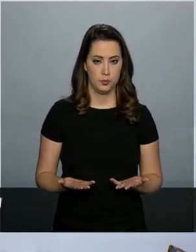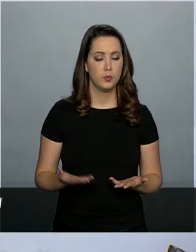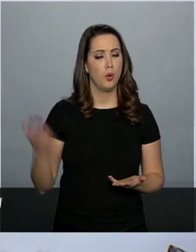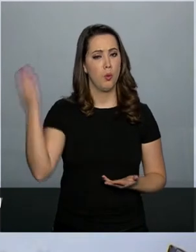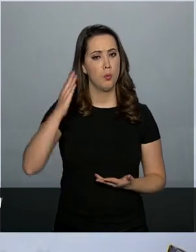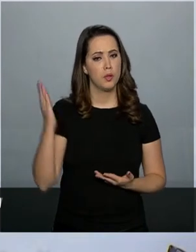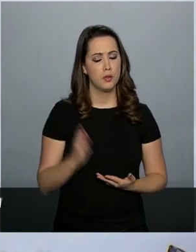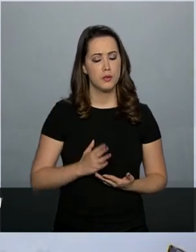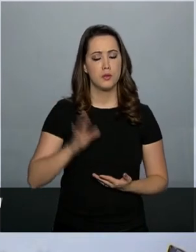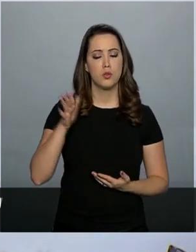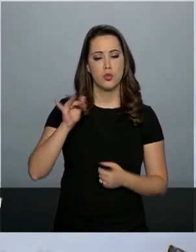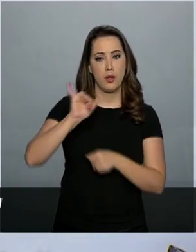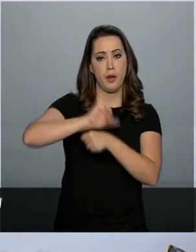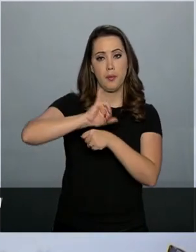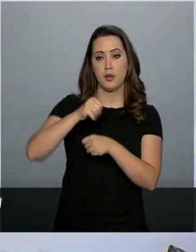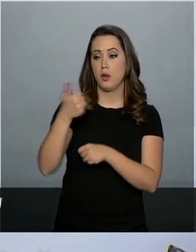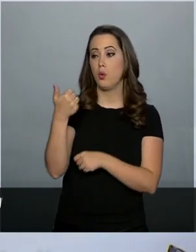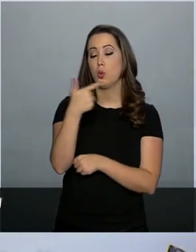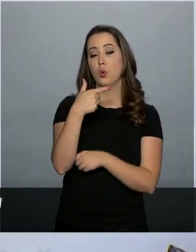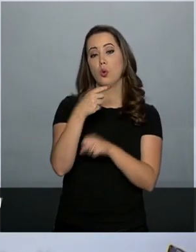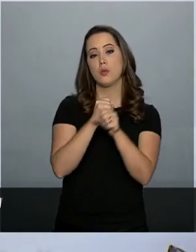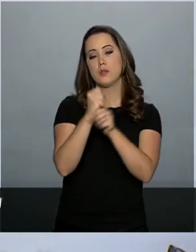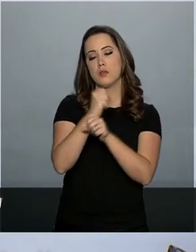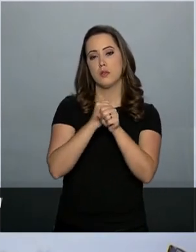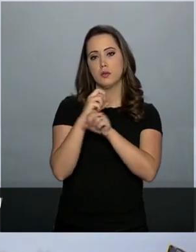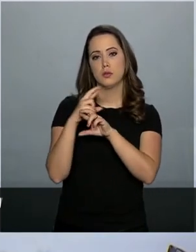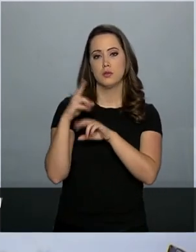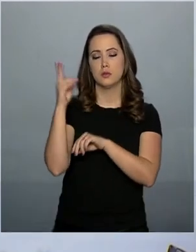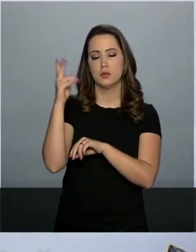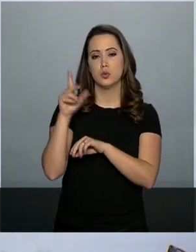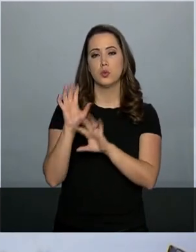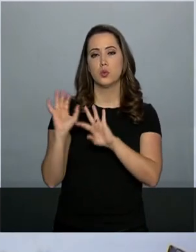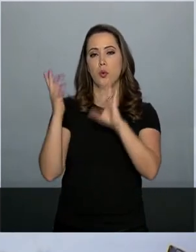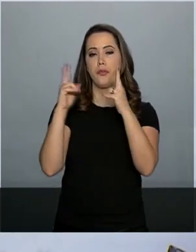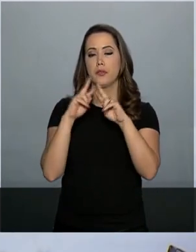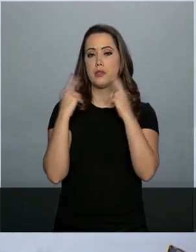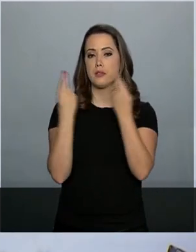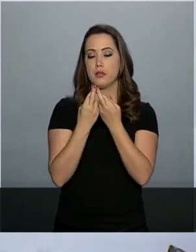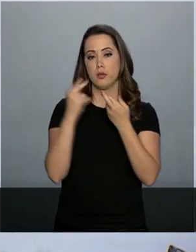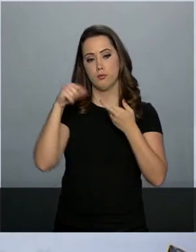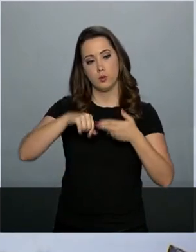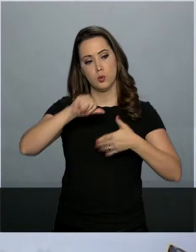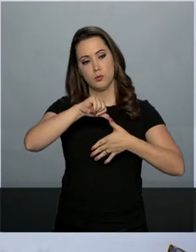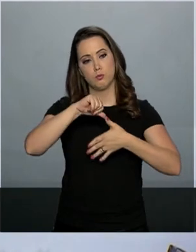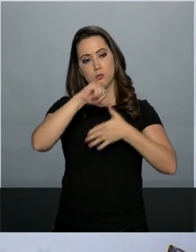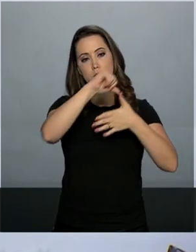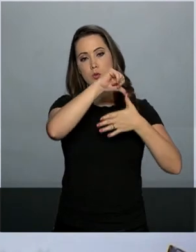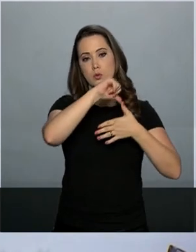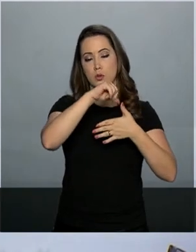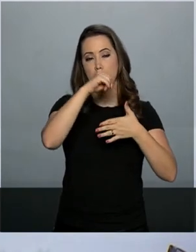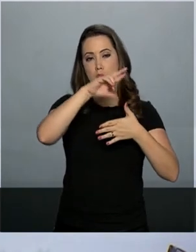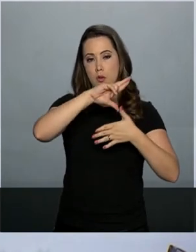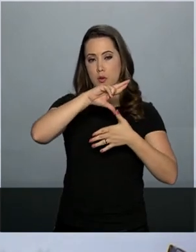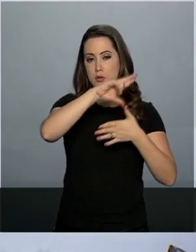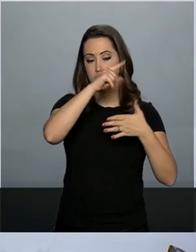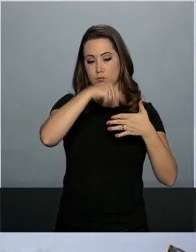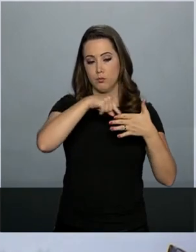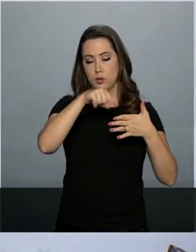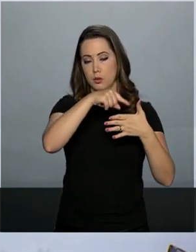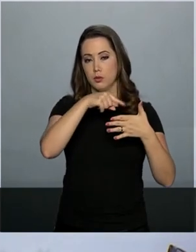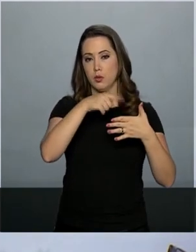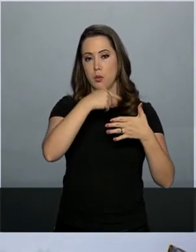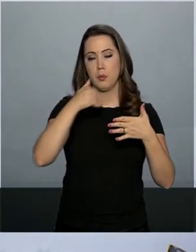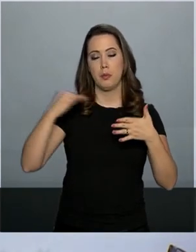Brasil vem sediando há 12 anos o evento que reúne, neste hemisfério, os mais destacados gestores,